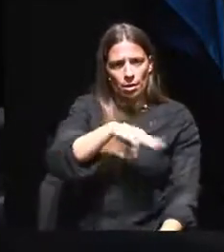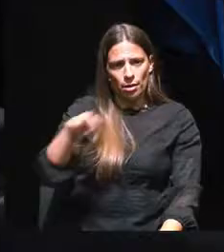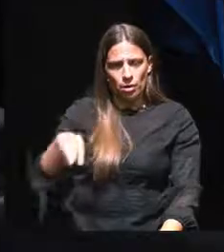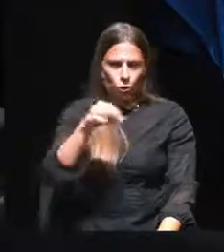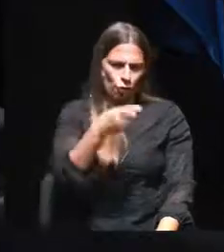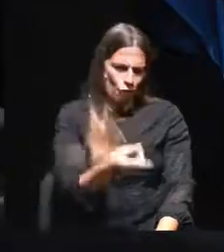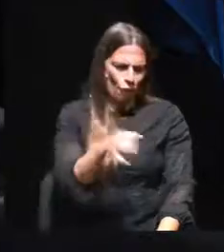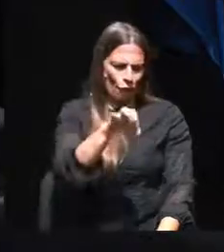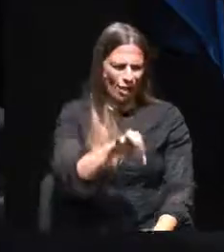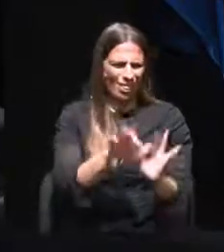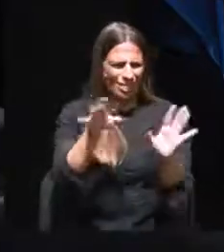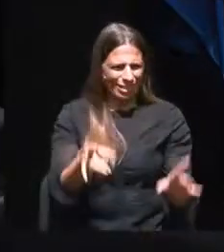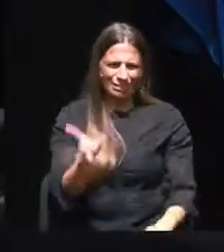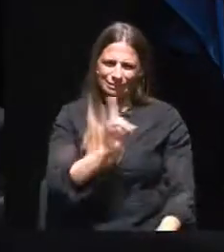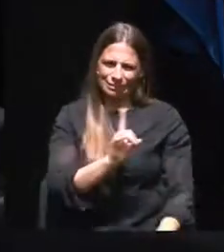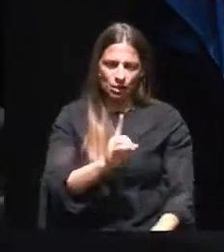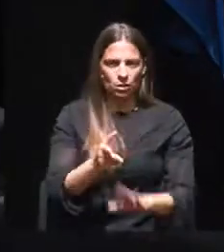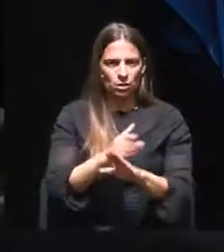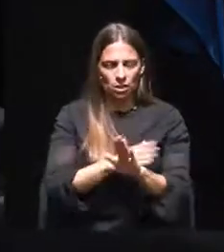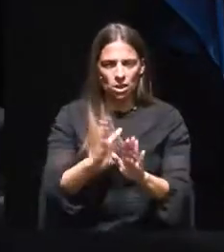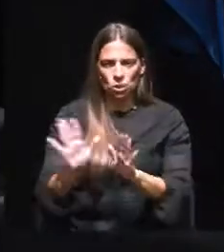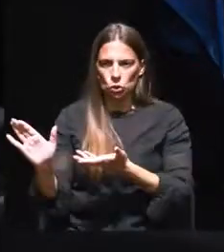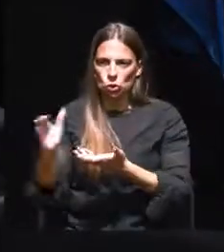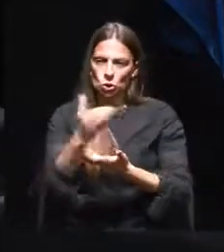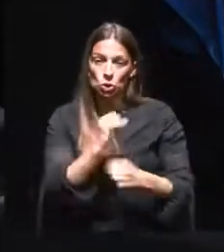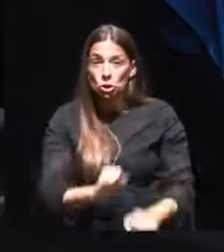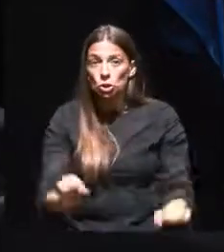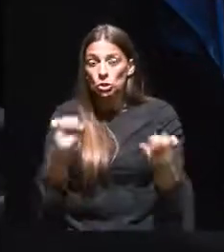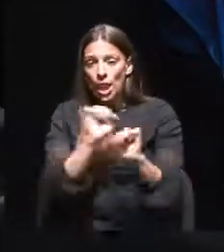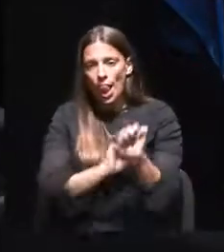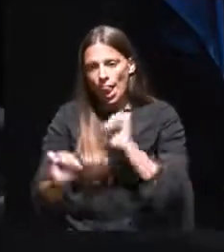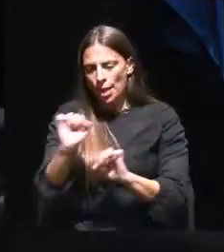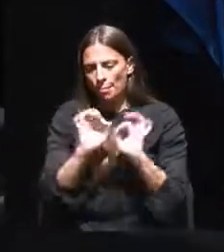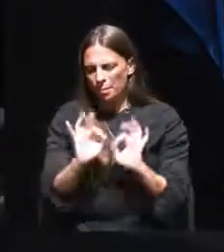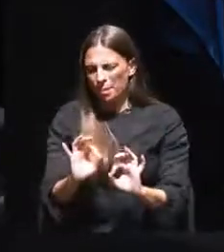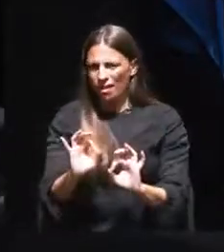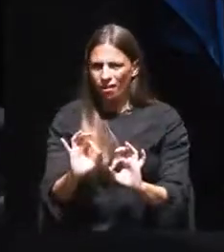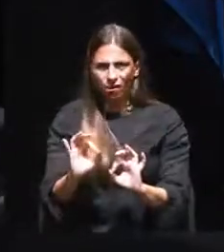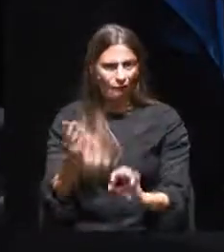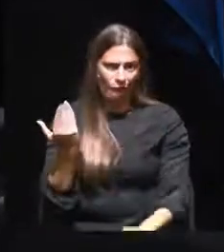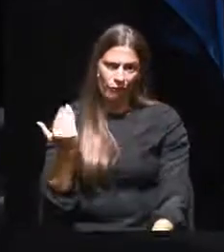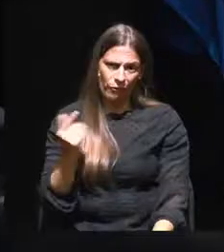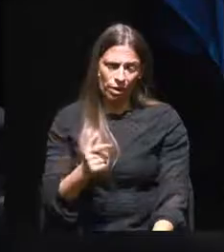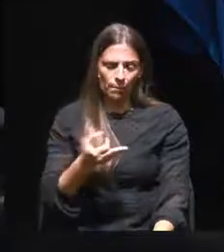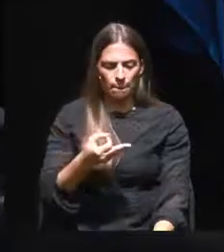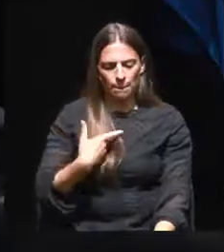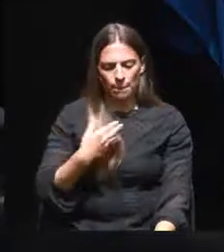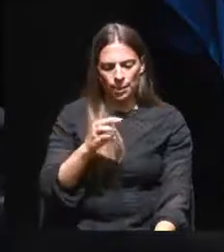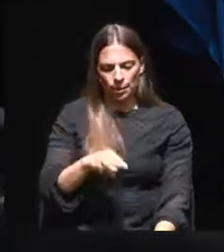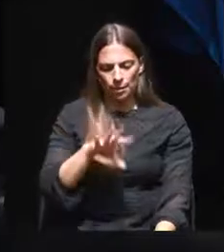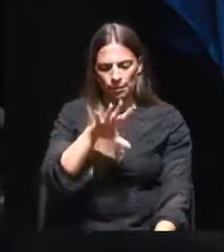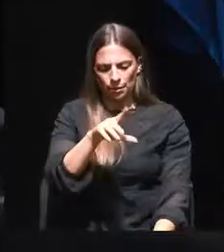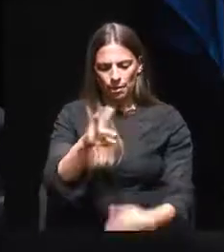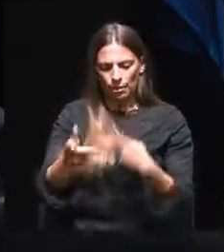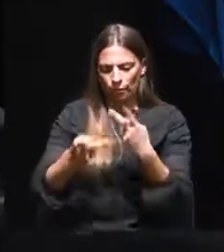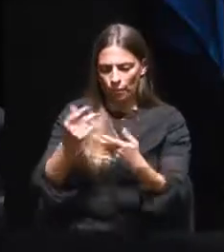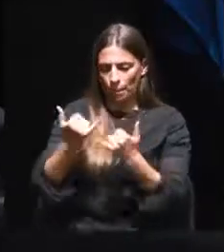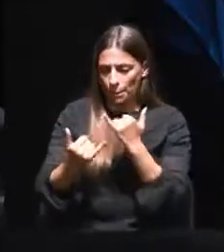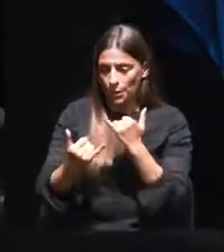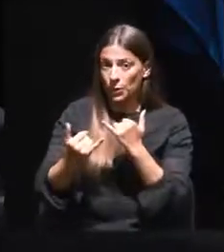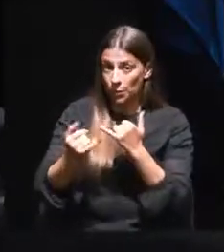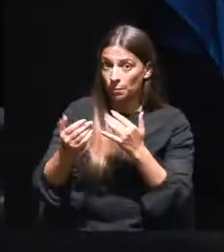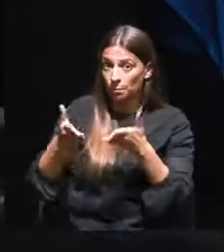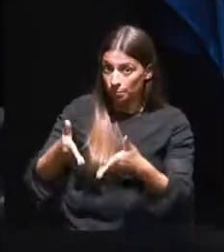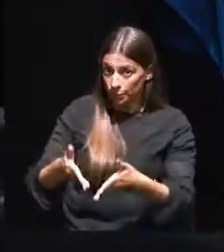que a remoção dos resíduos foi muito incompleta. Sabendo que o PDM de Lisboa obriga a uma avaliação da perigosidade onde existiram